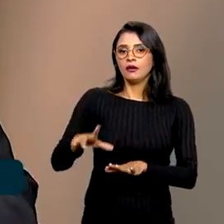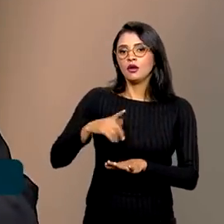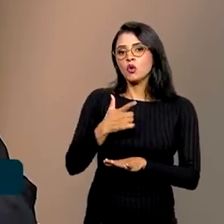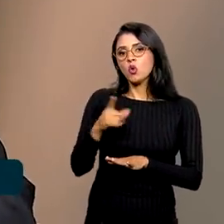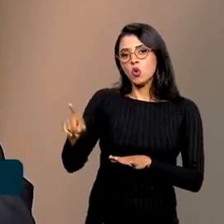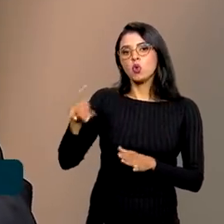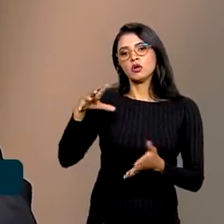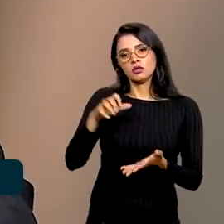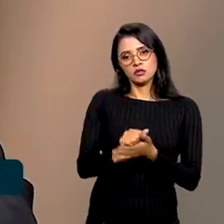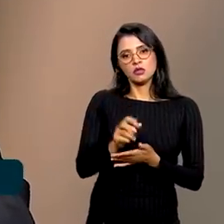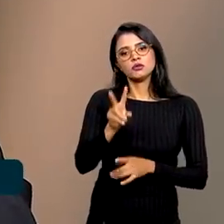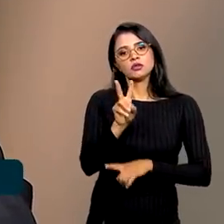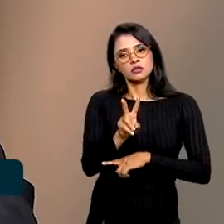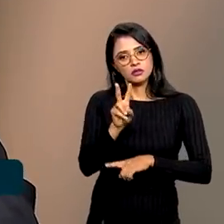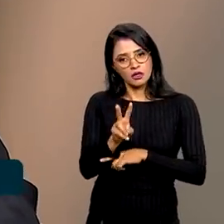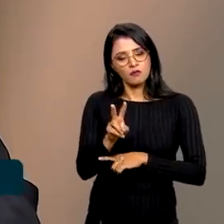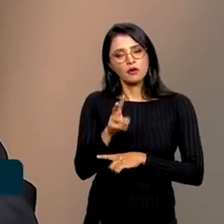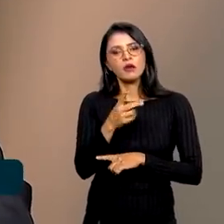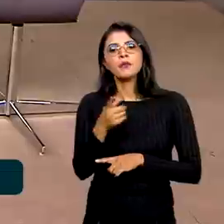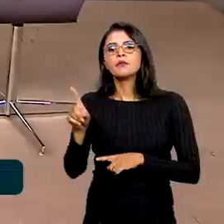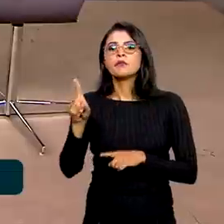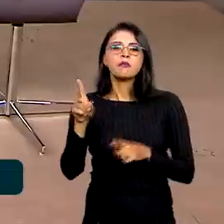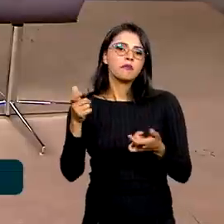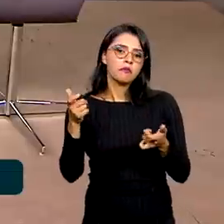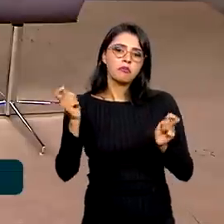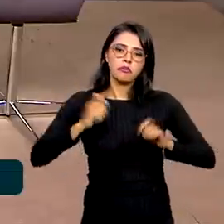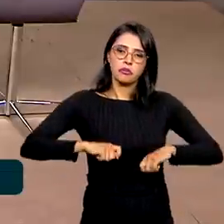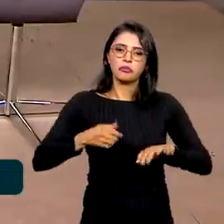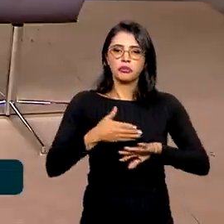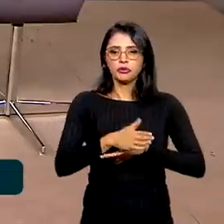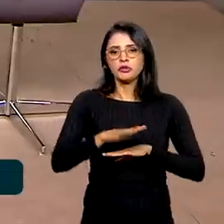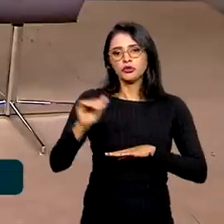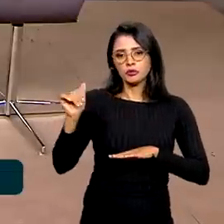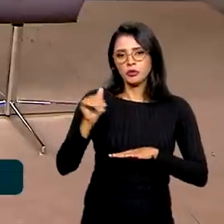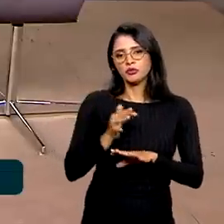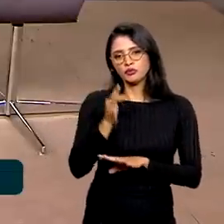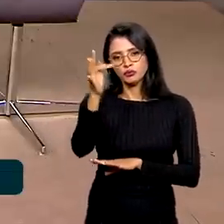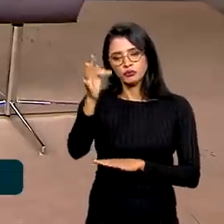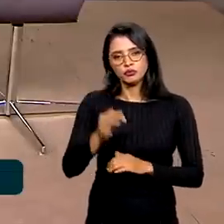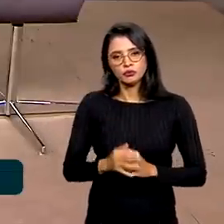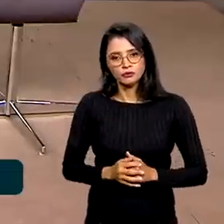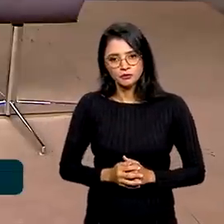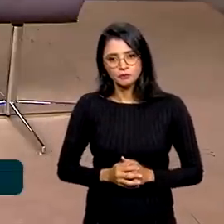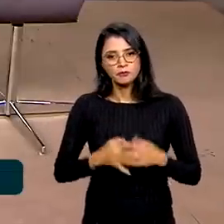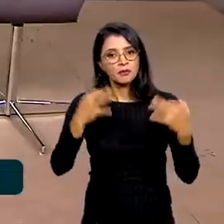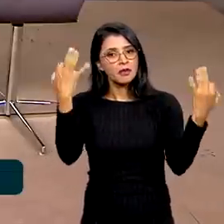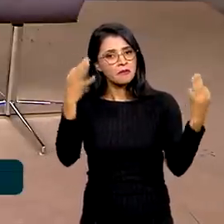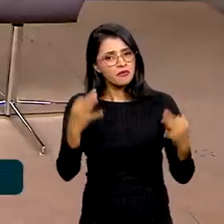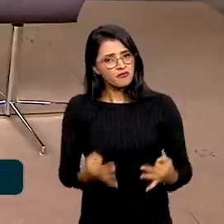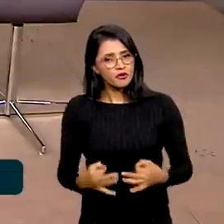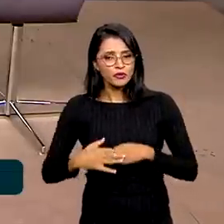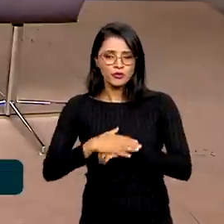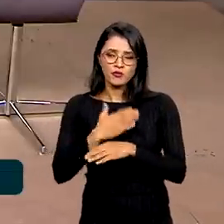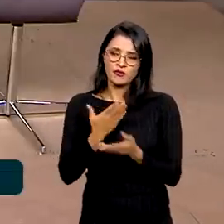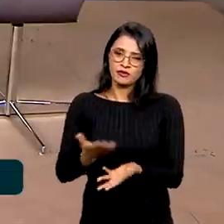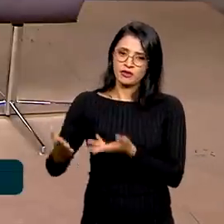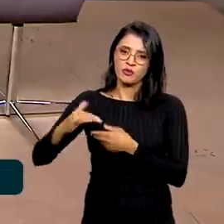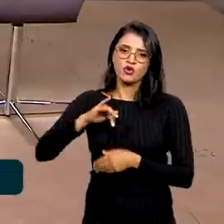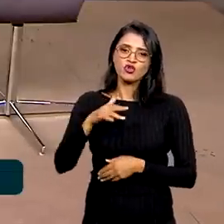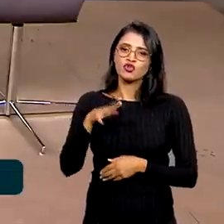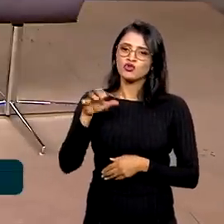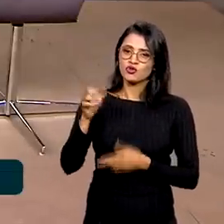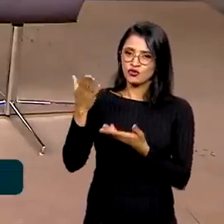como cadastro de reserva para poderem ser chamados no futuro. Perfeito. Então, a gente conversou aqui com José